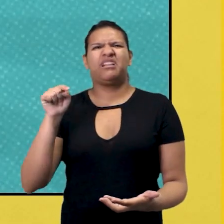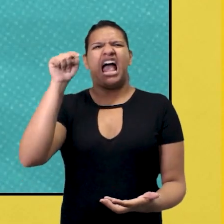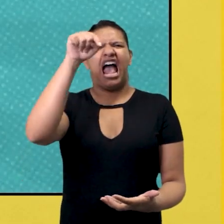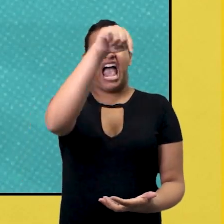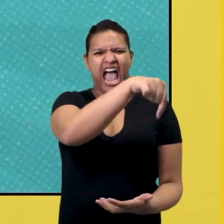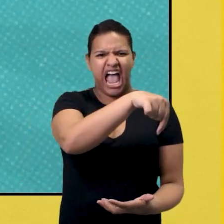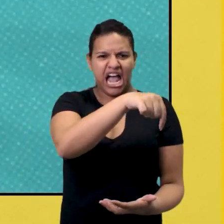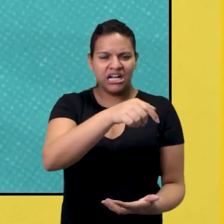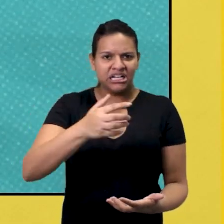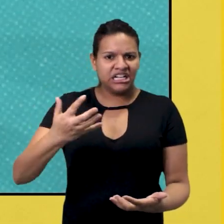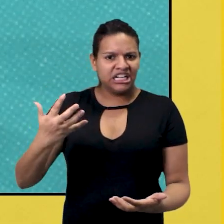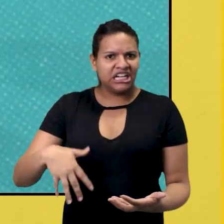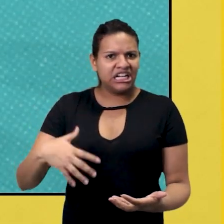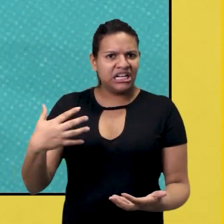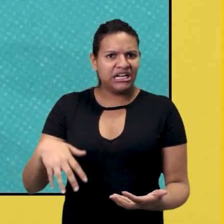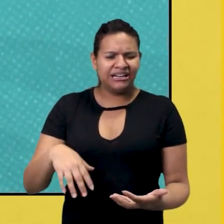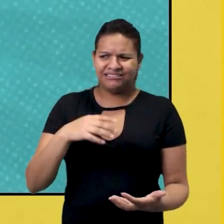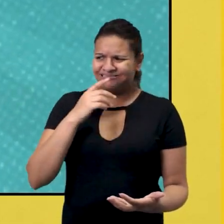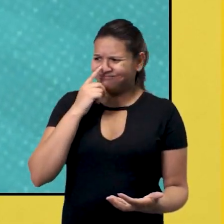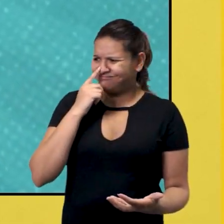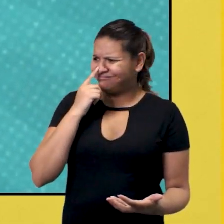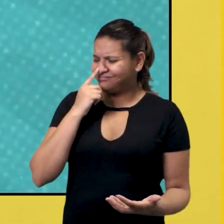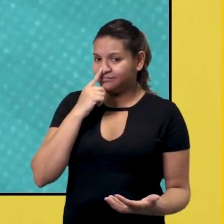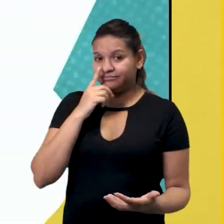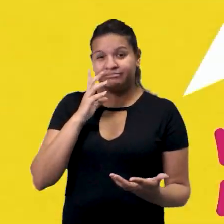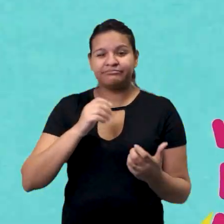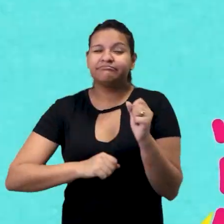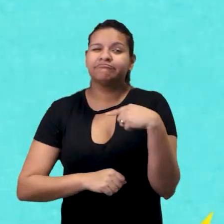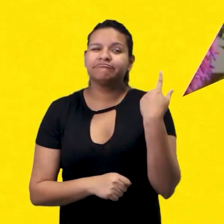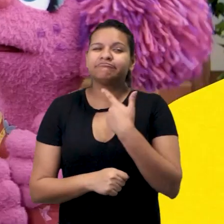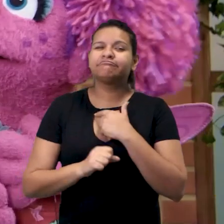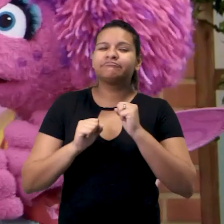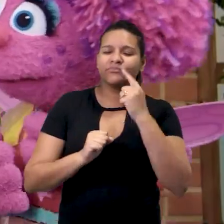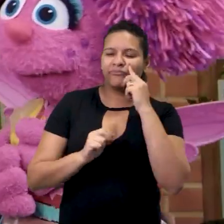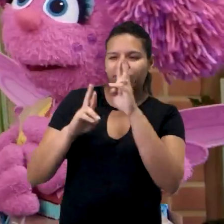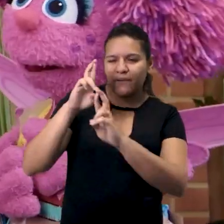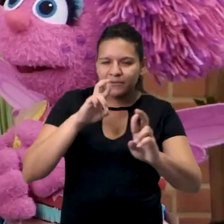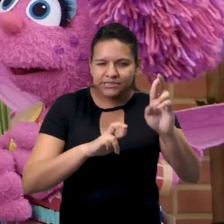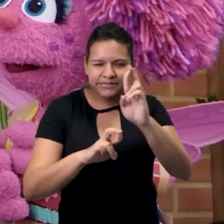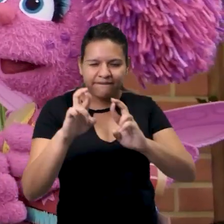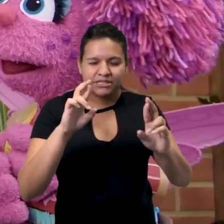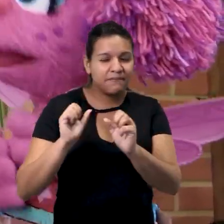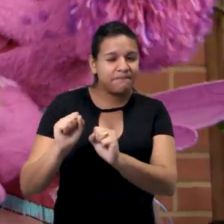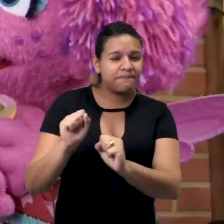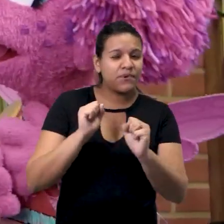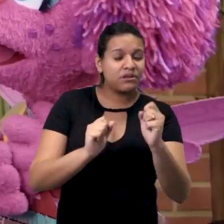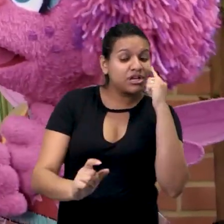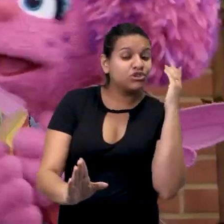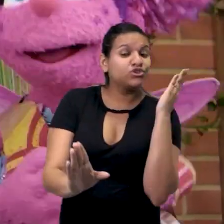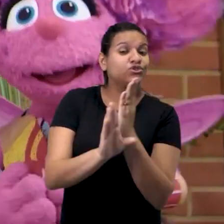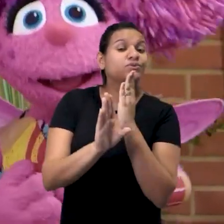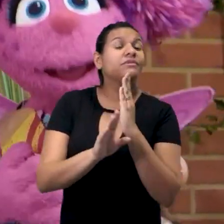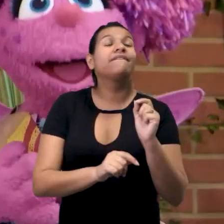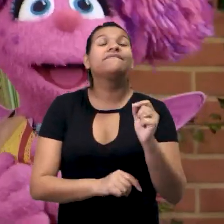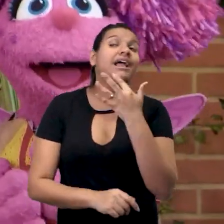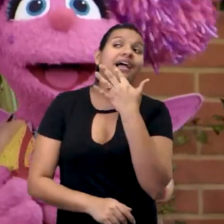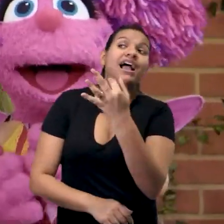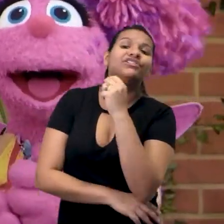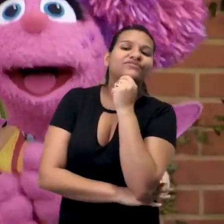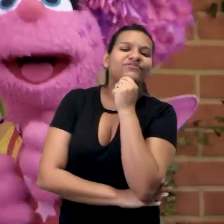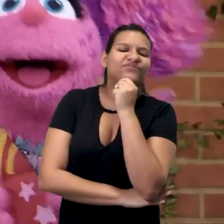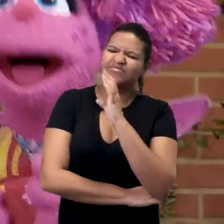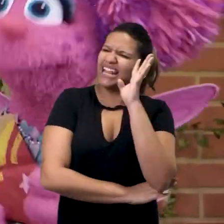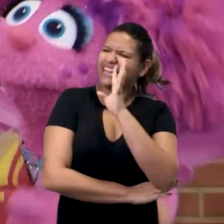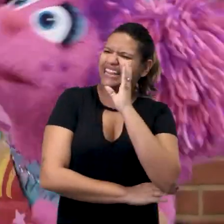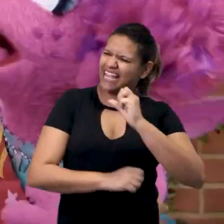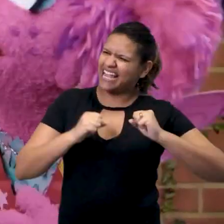uma ilustração do planeta Terra com o aviãozinho passando acima. Podemos usar o nosso poder de observação pra descobrir se foi isso que aconteceu ou o